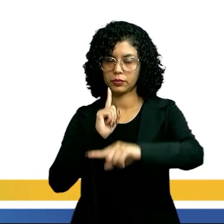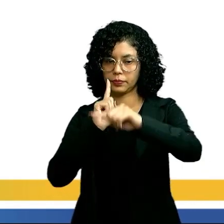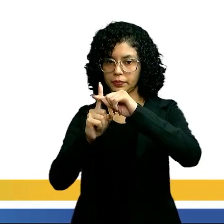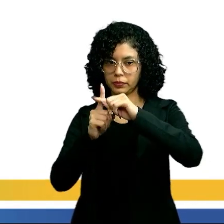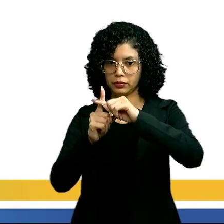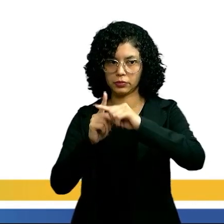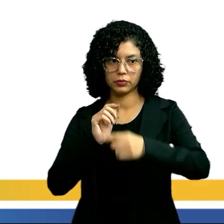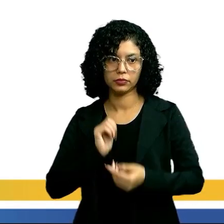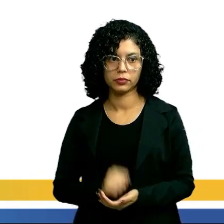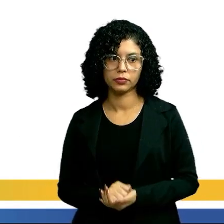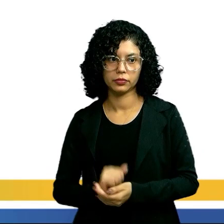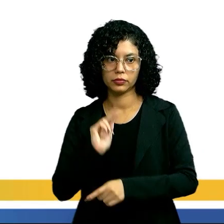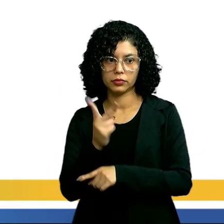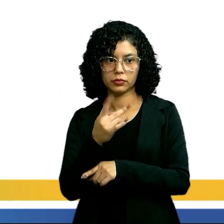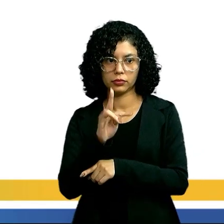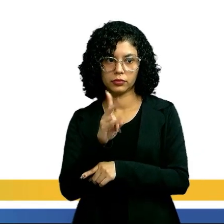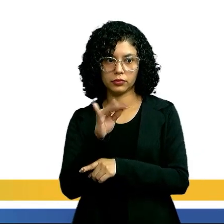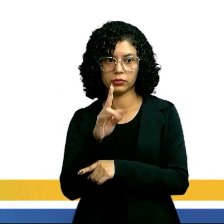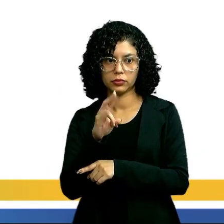Fototropismo positivo?